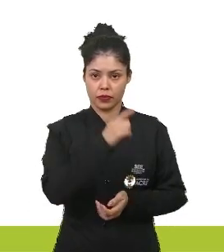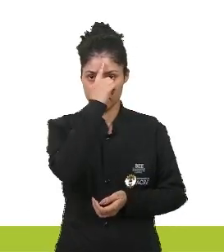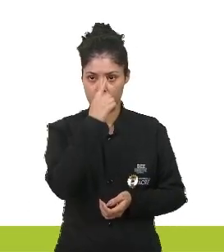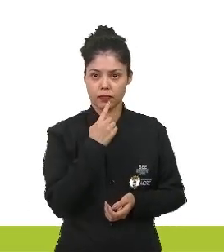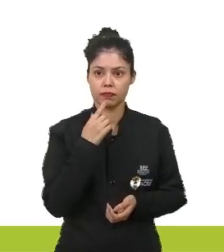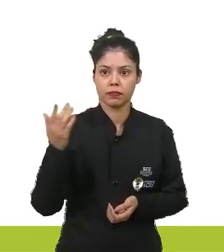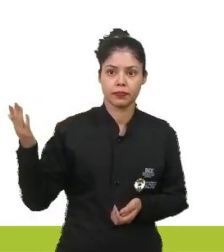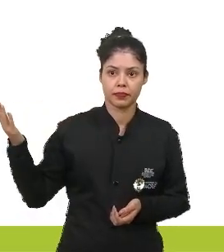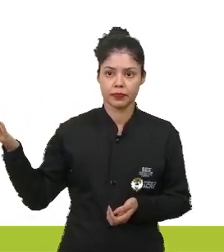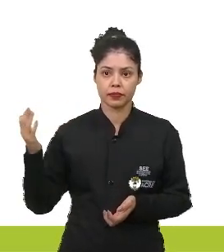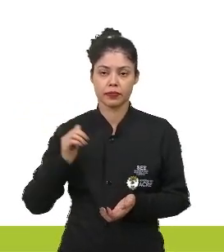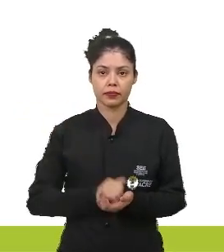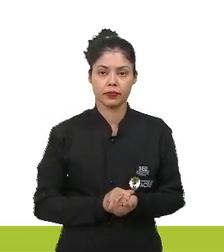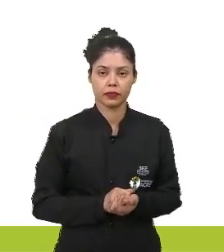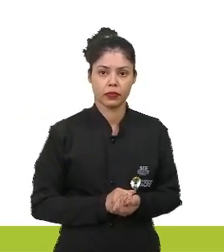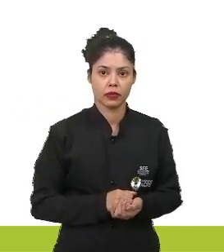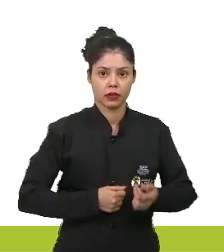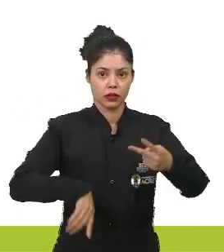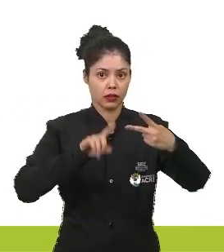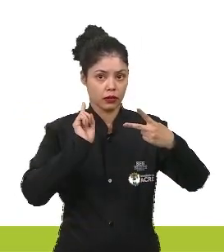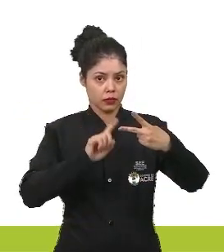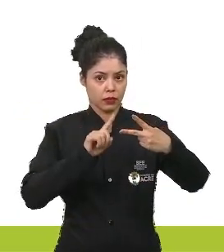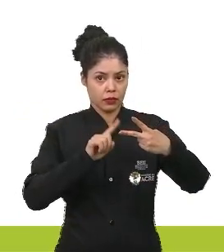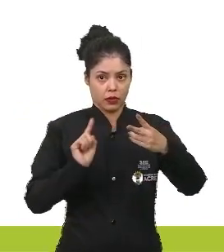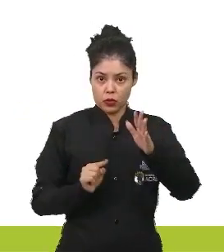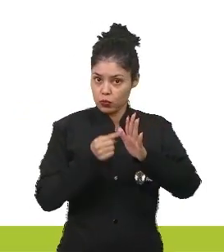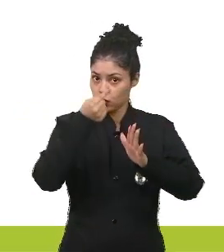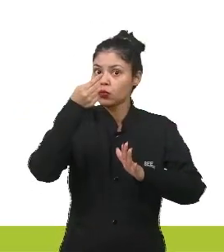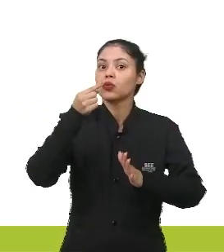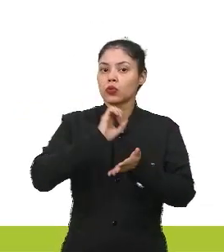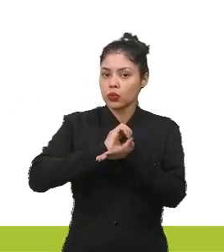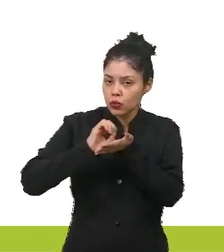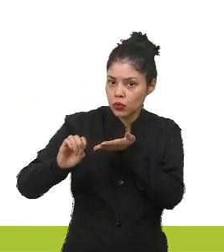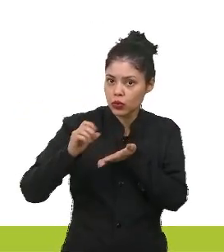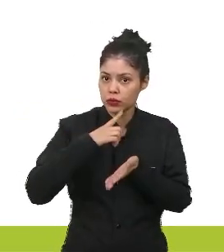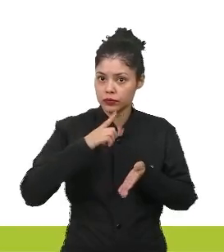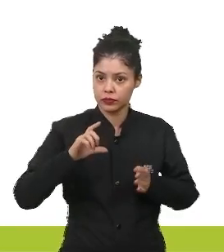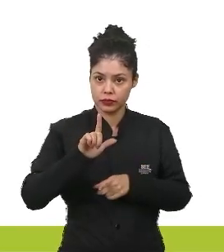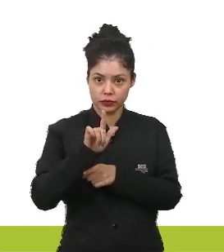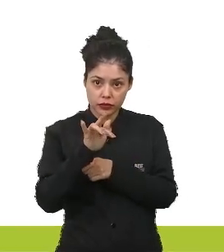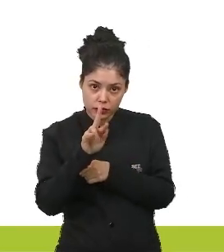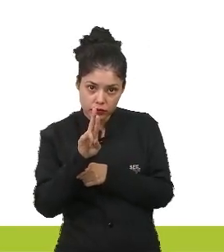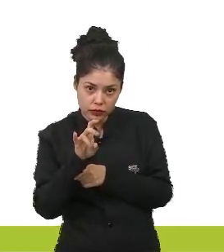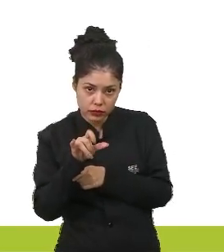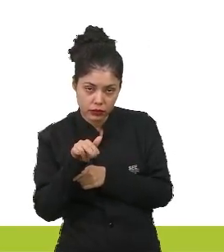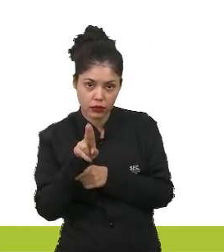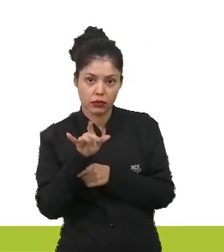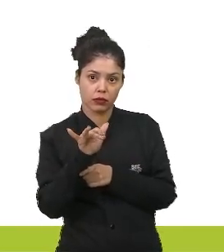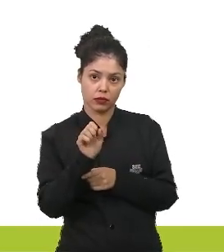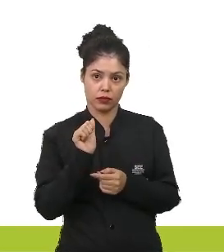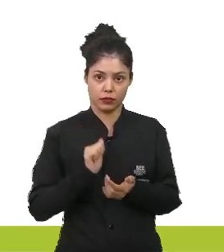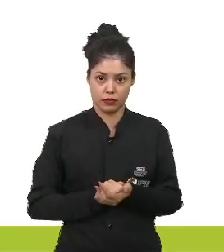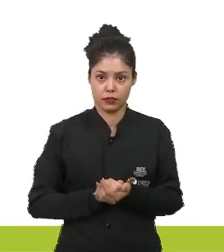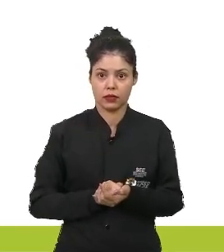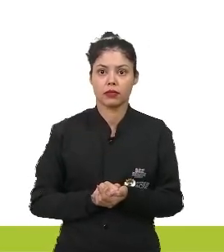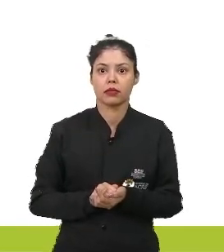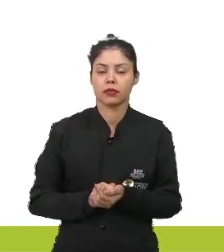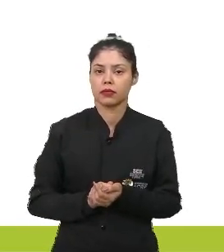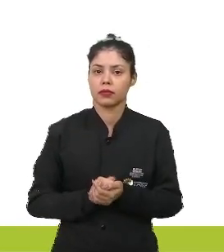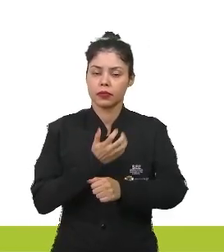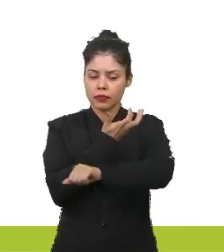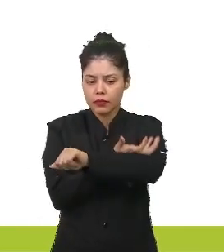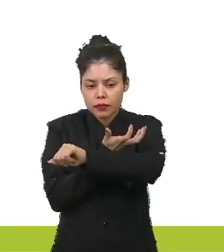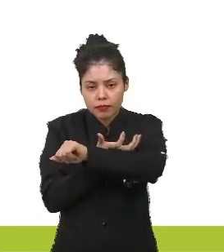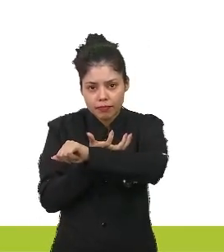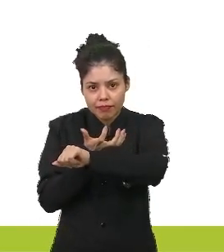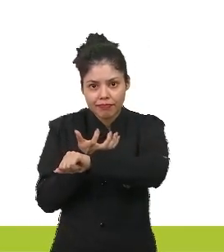desse ambiente. E esses primeiros organismos, eles são líquens, são plantas